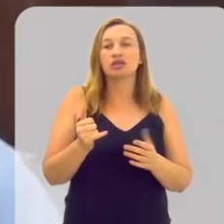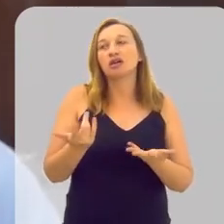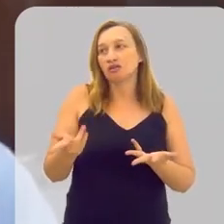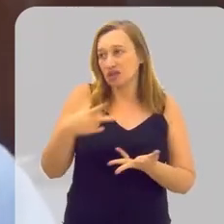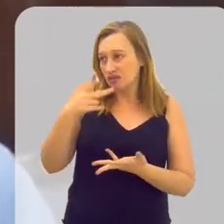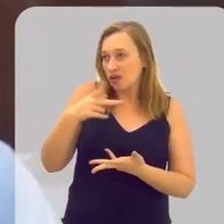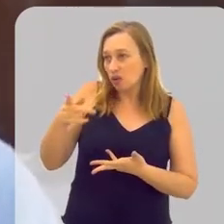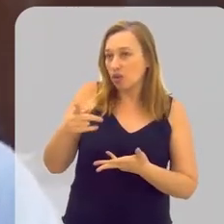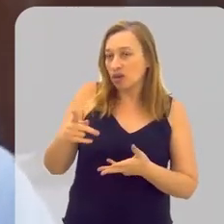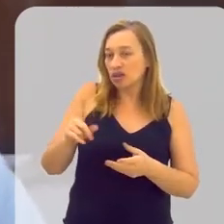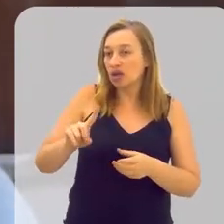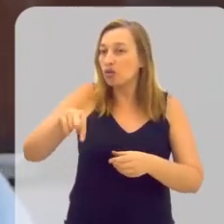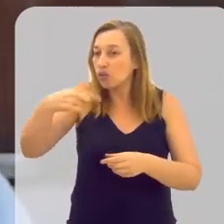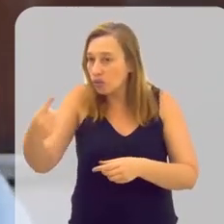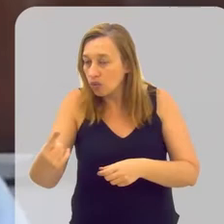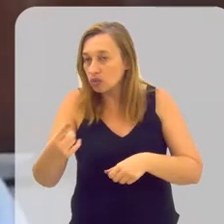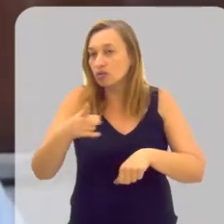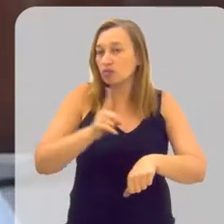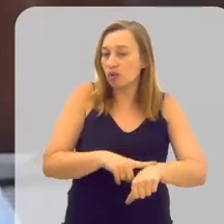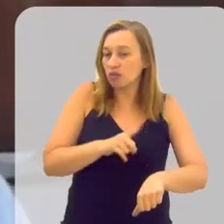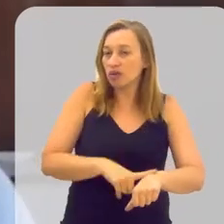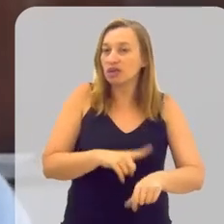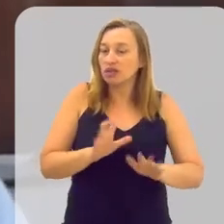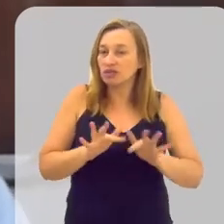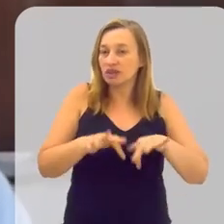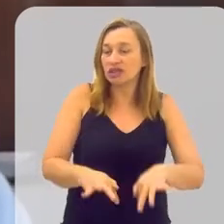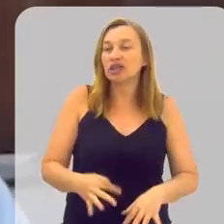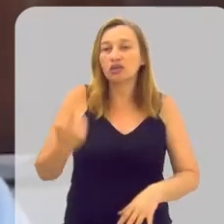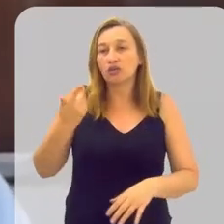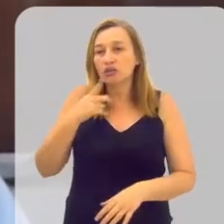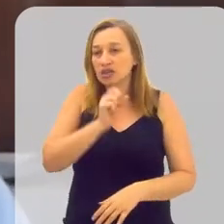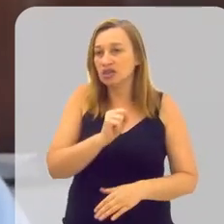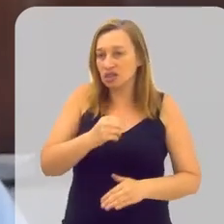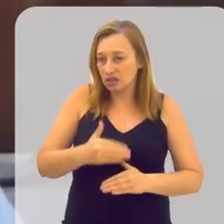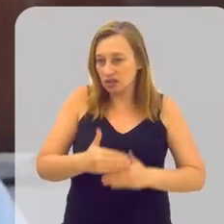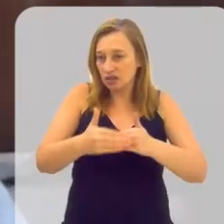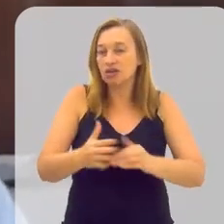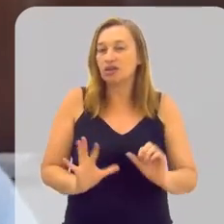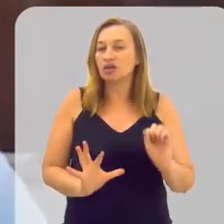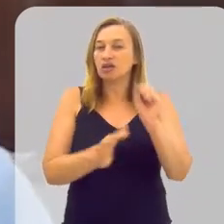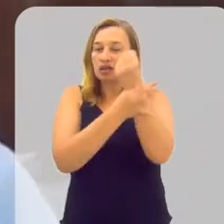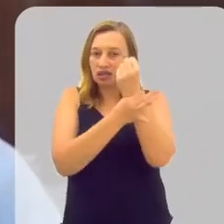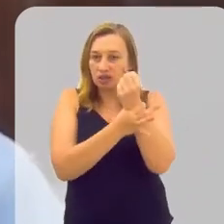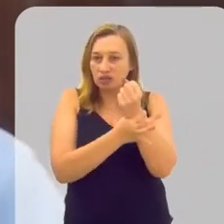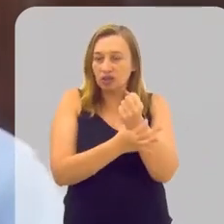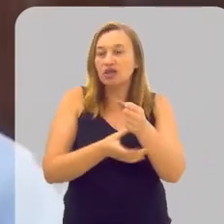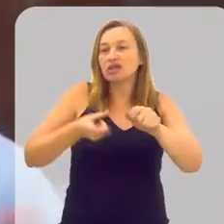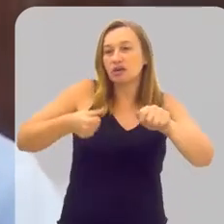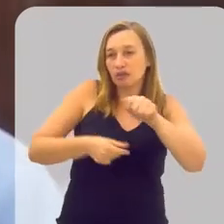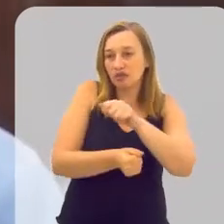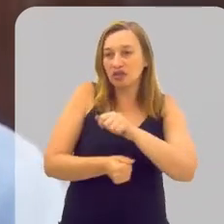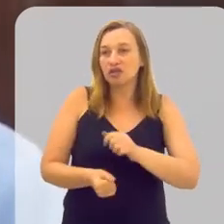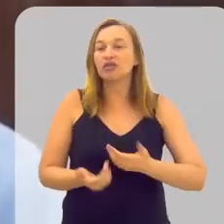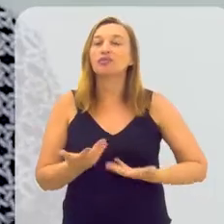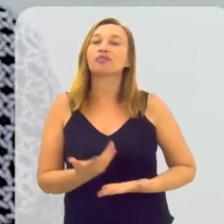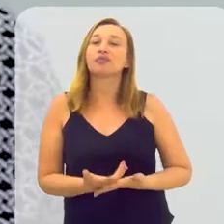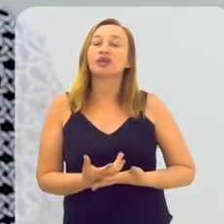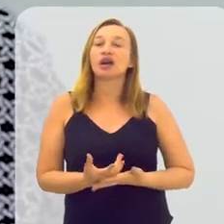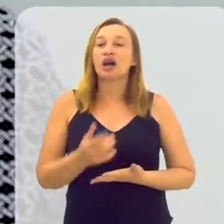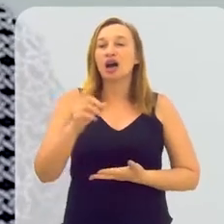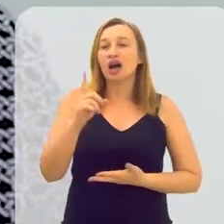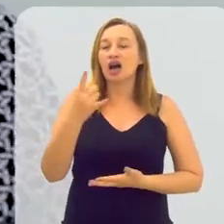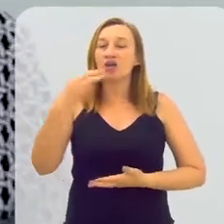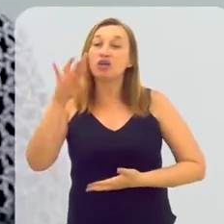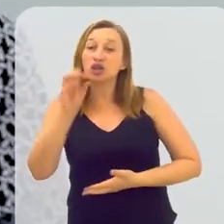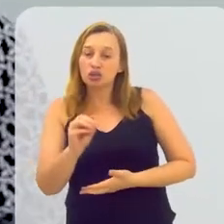que você comentou até a próxima edição, ter amarrado para a gente conseguir dar mais segurança para o investidor. E nessa